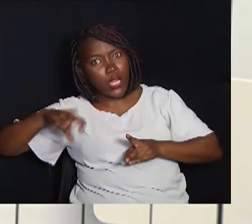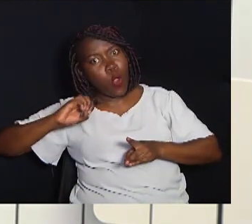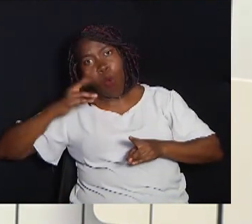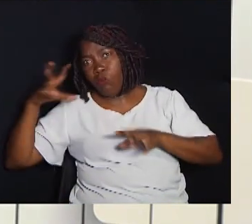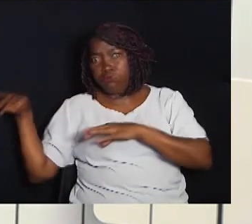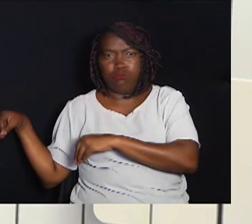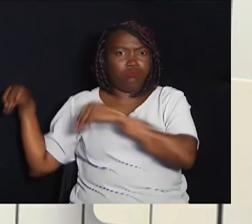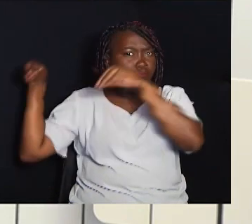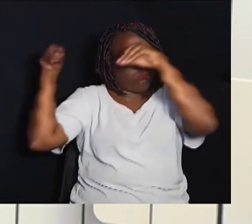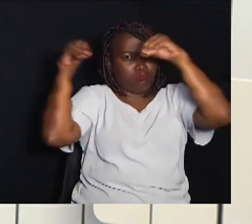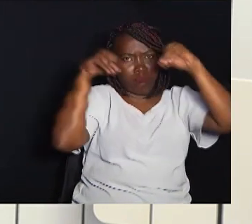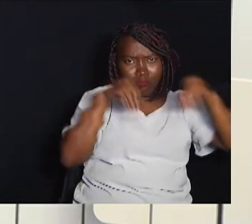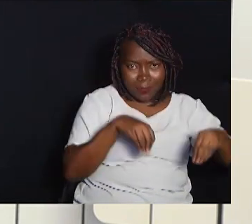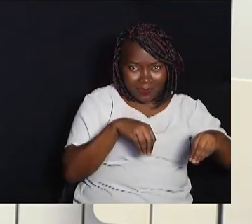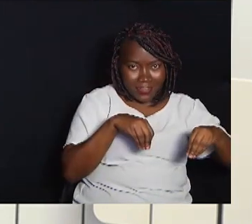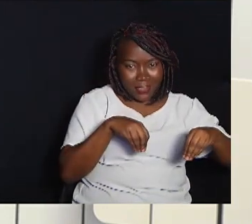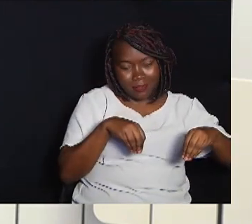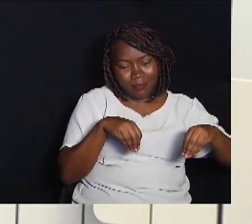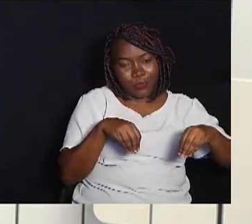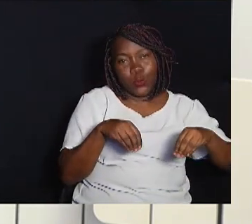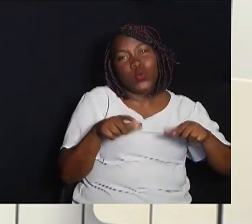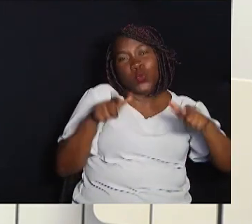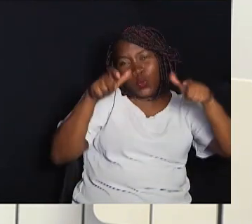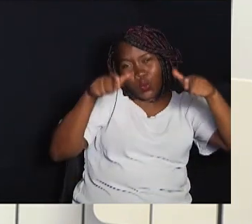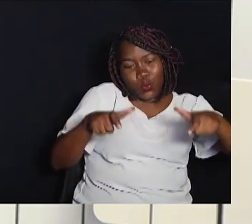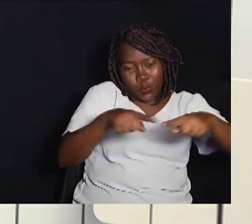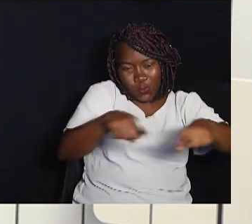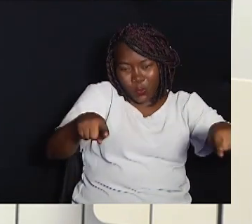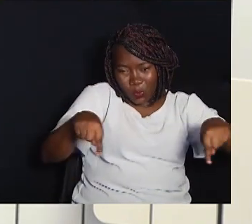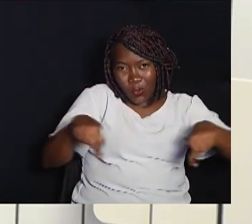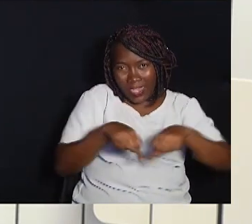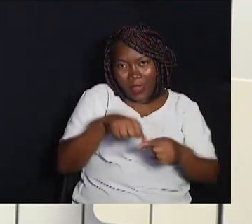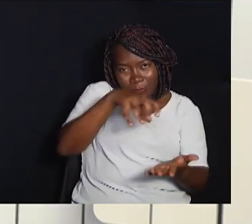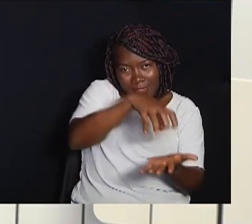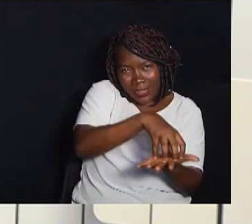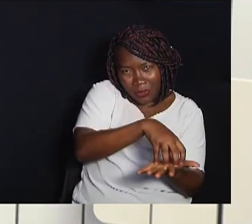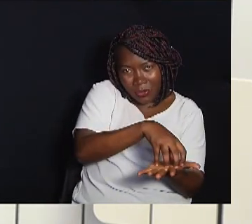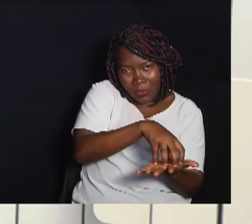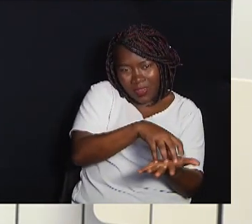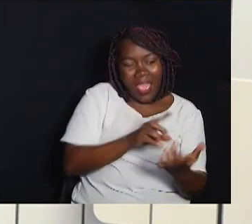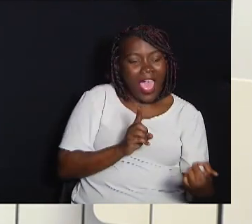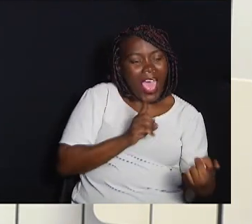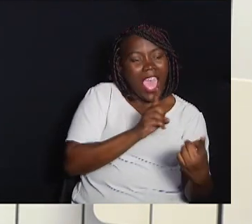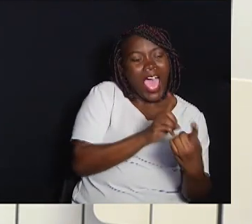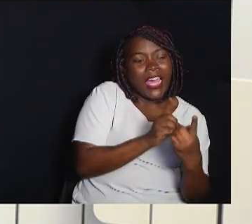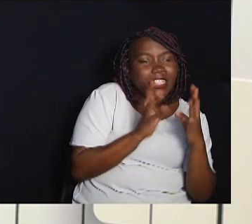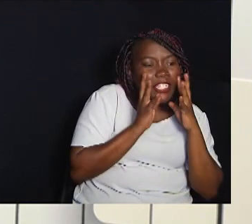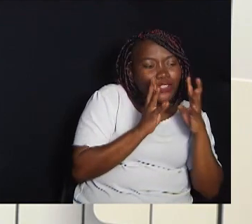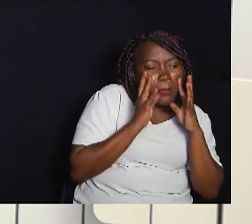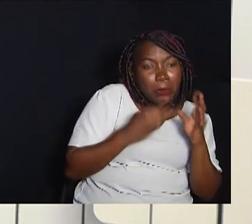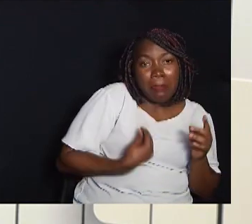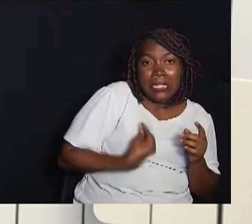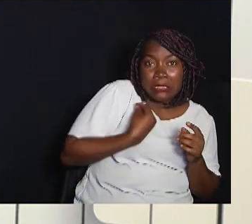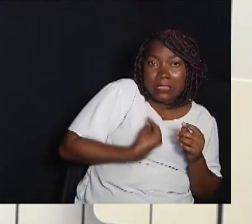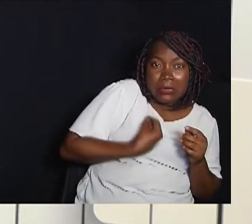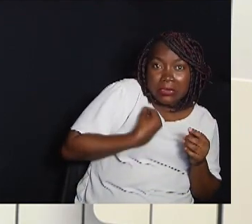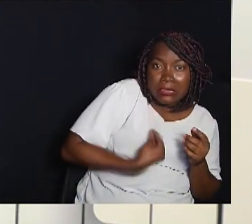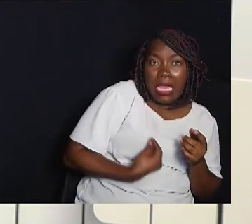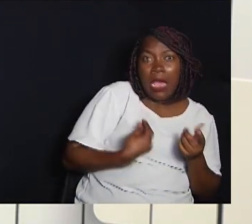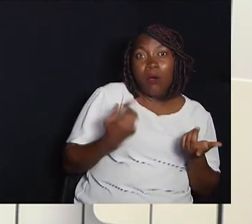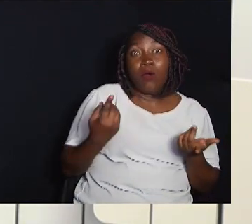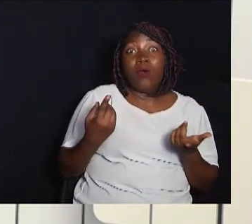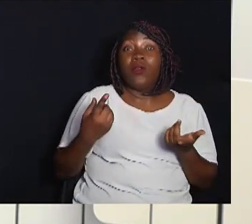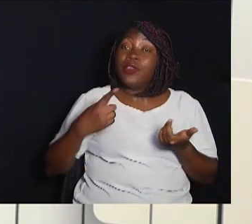determinado no centro Com atendimento presencial, presença física de colaboradores e clientes Terão